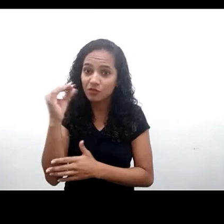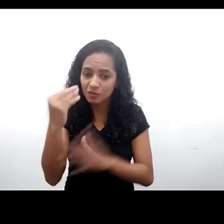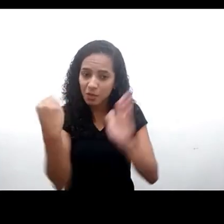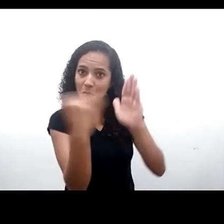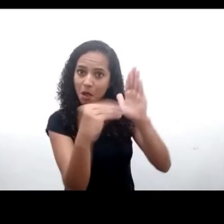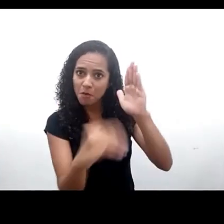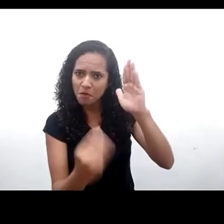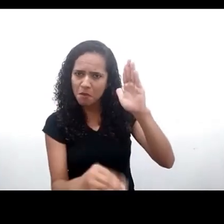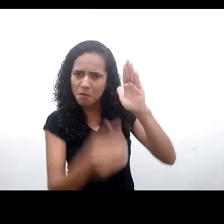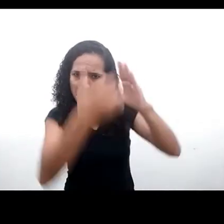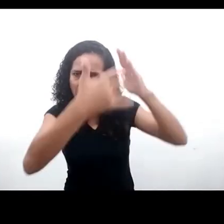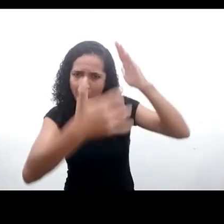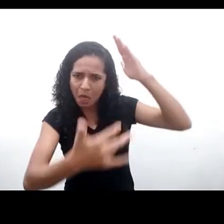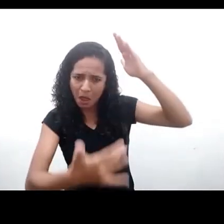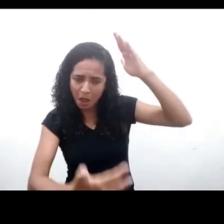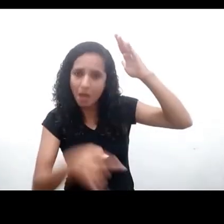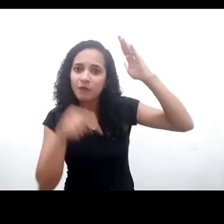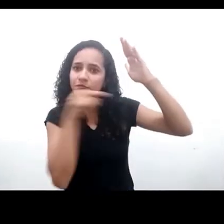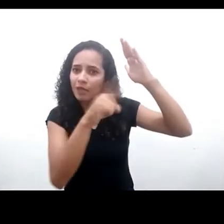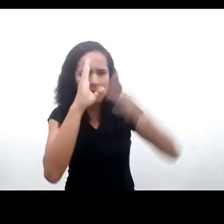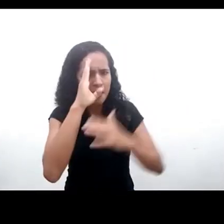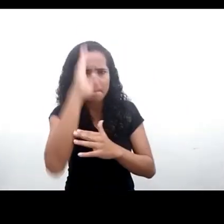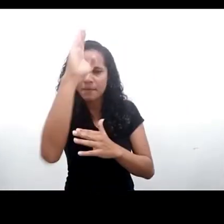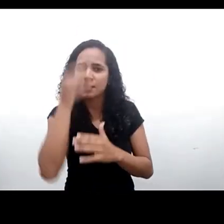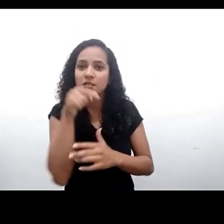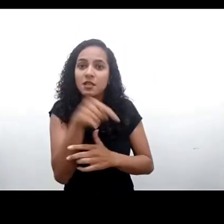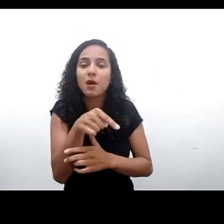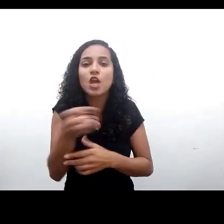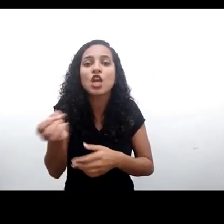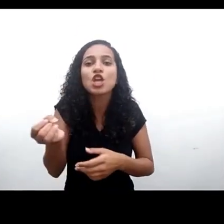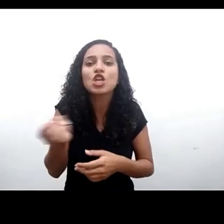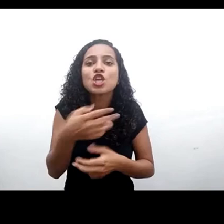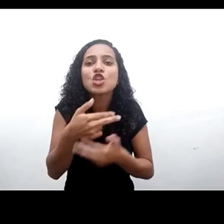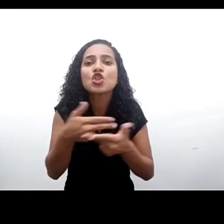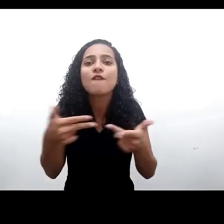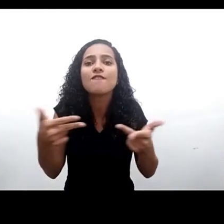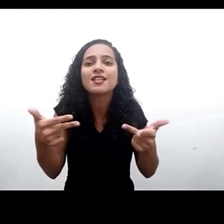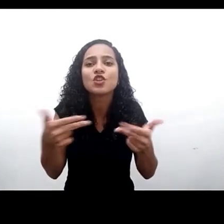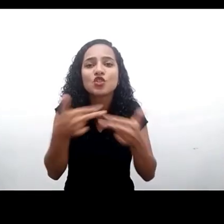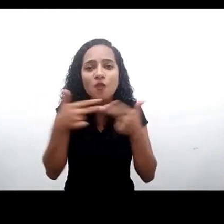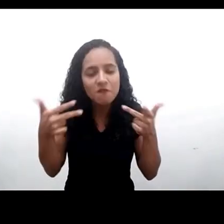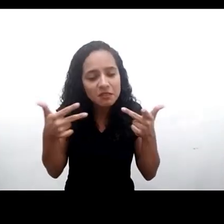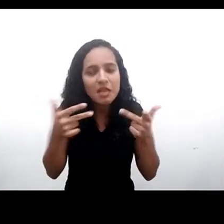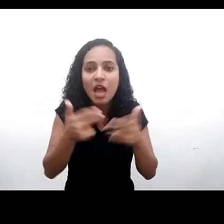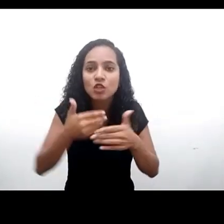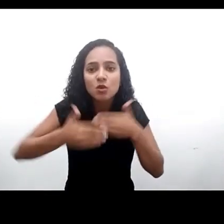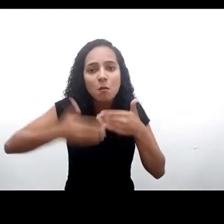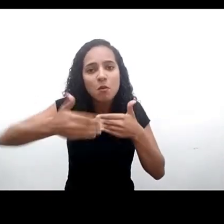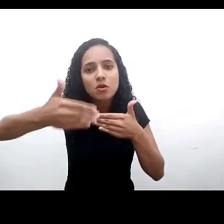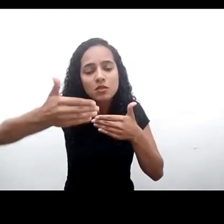Essa é uma das principais inovações desse documento no processo de sua construção.